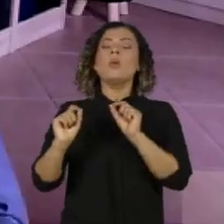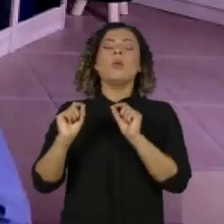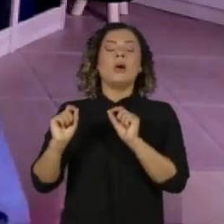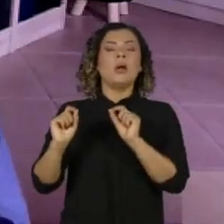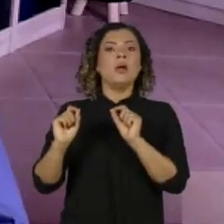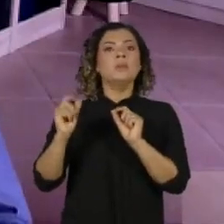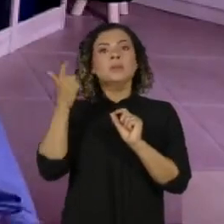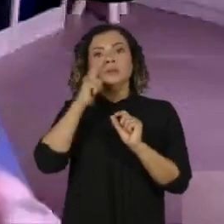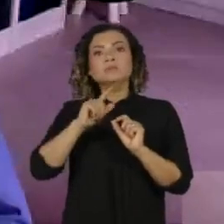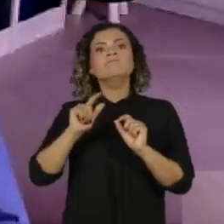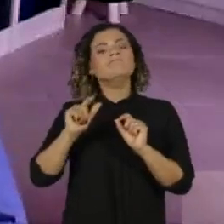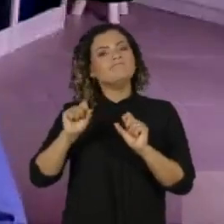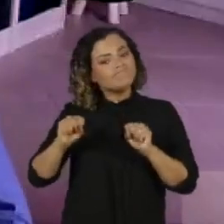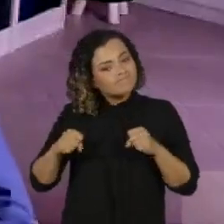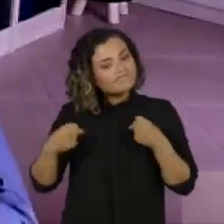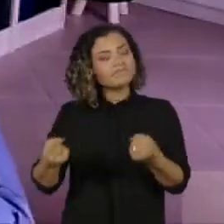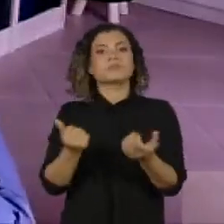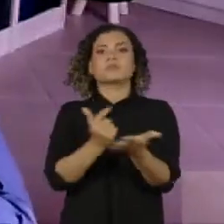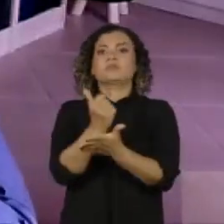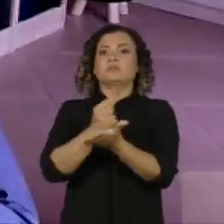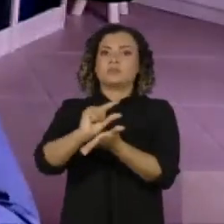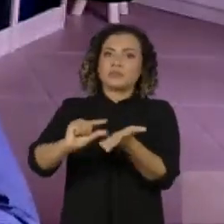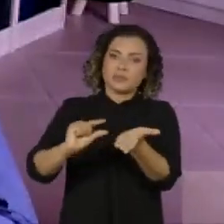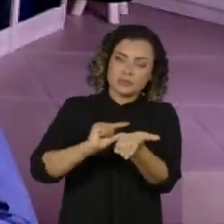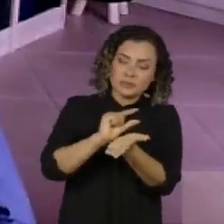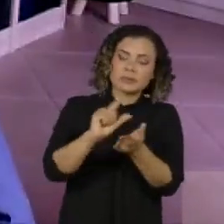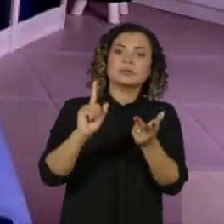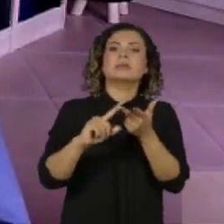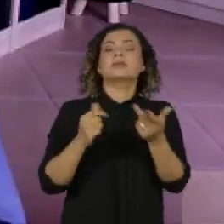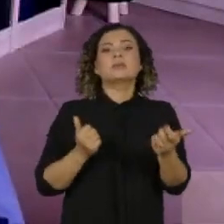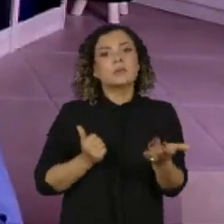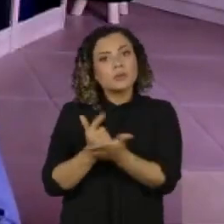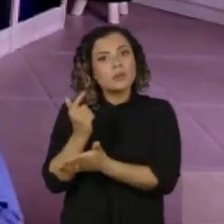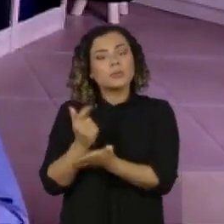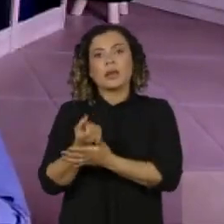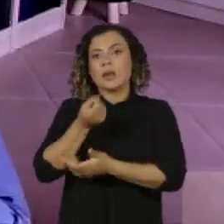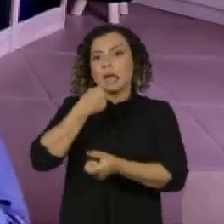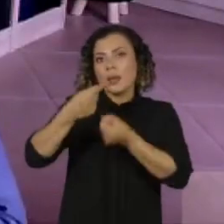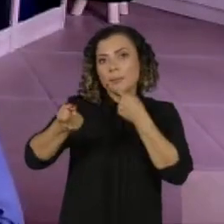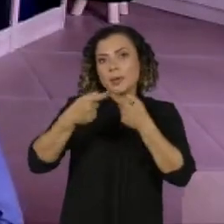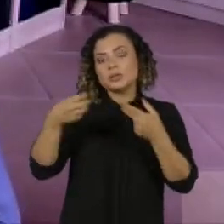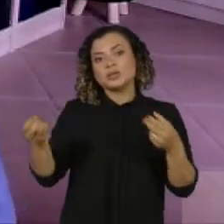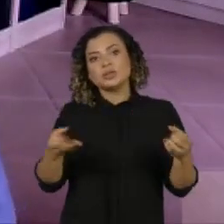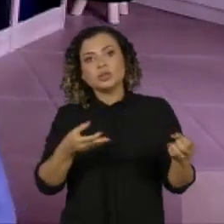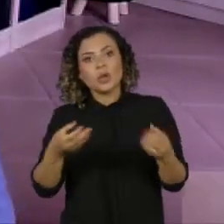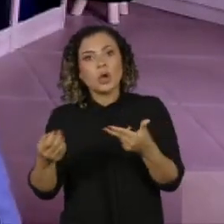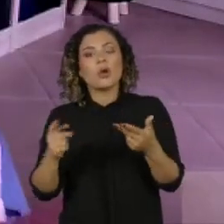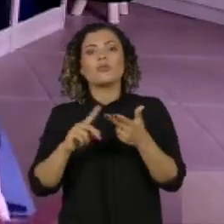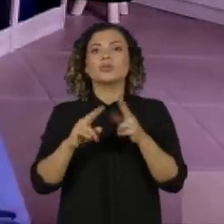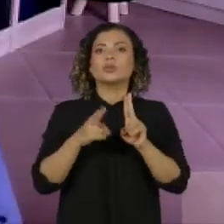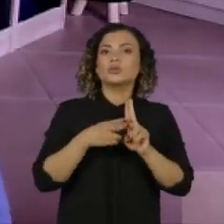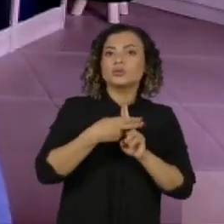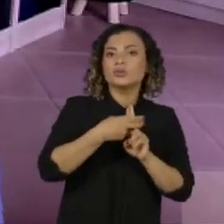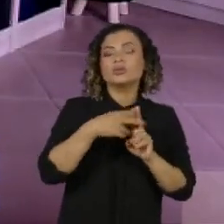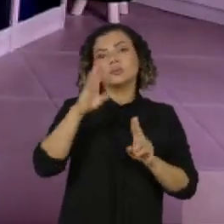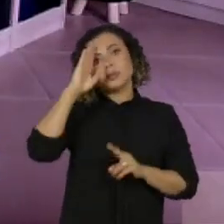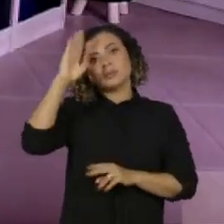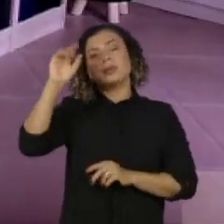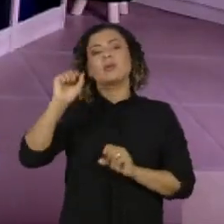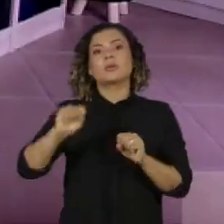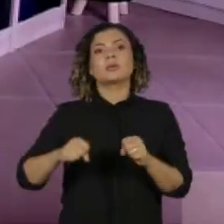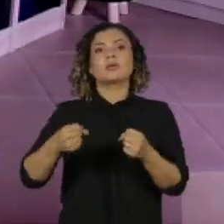esse esforço de aquisição de vacinas, de novos medicamentos de farmácia popular e para o SUS, e principalmente para enfrentar